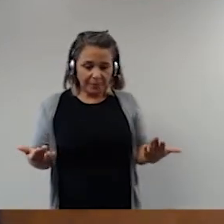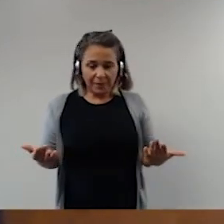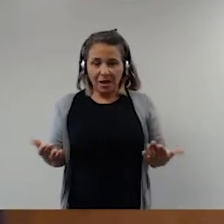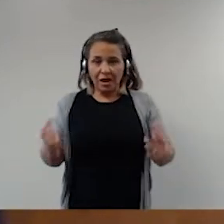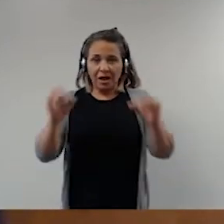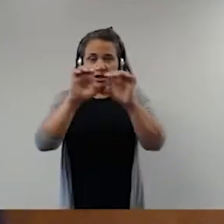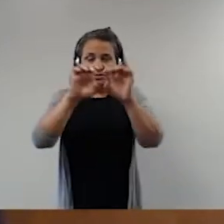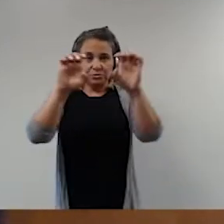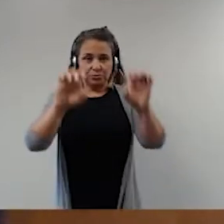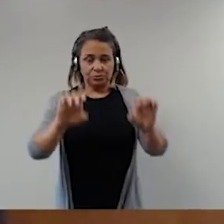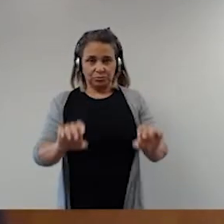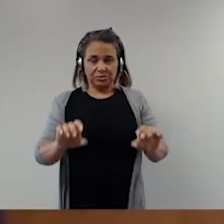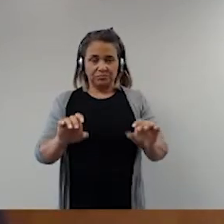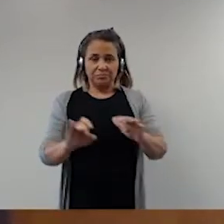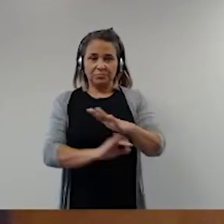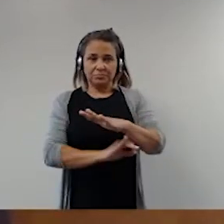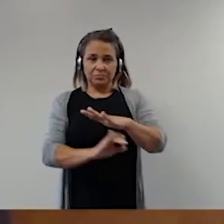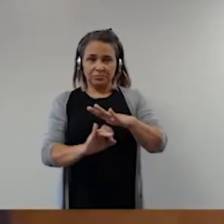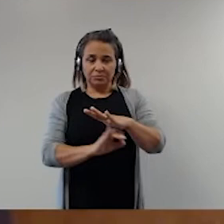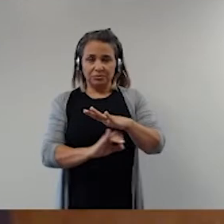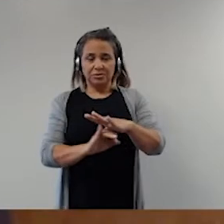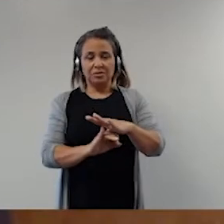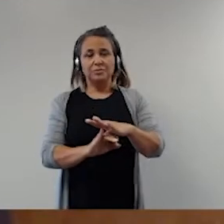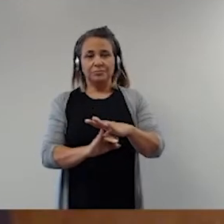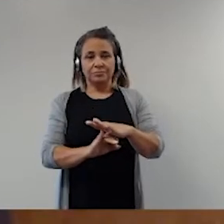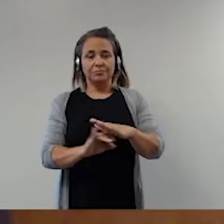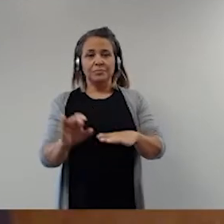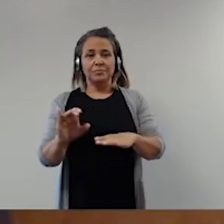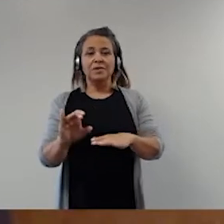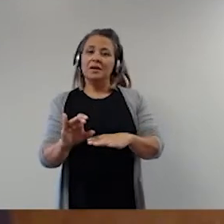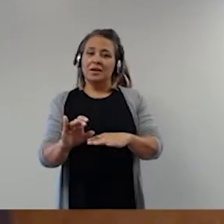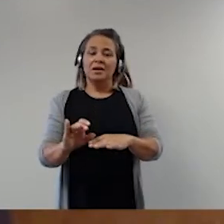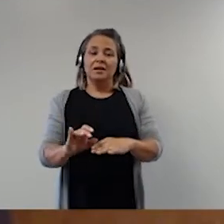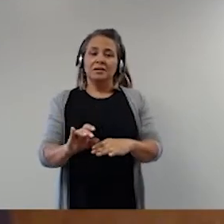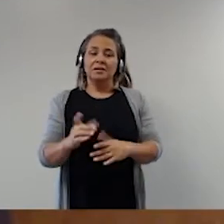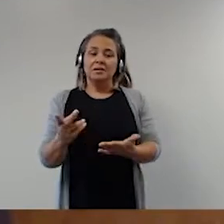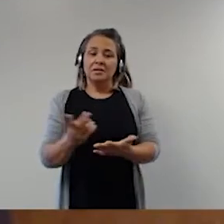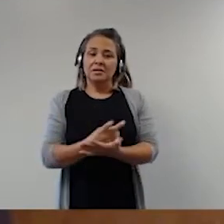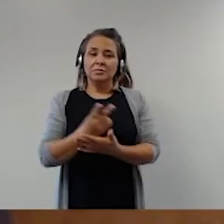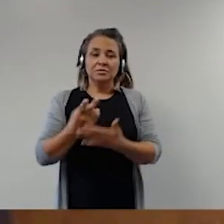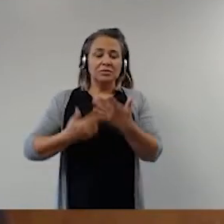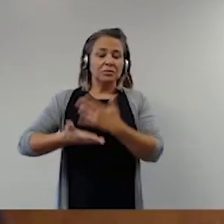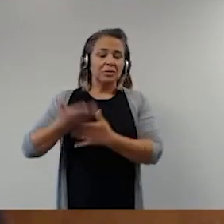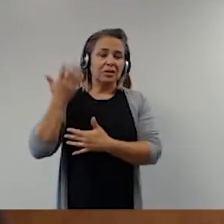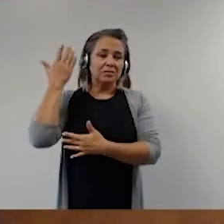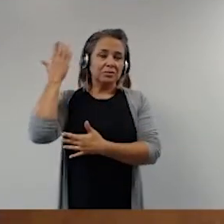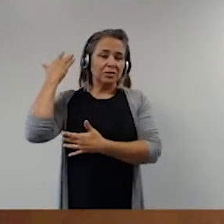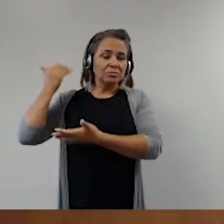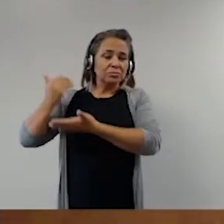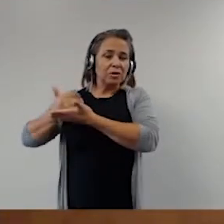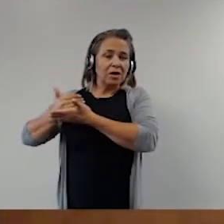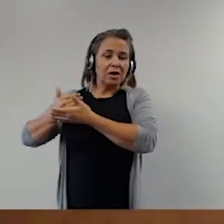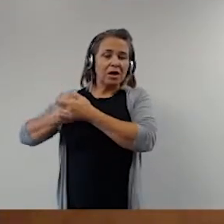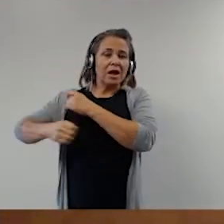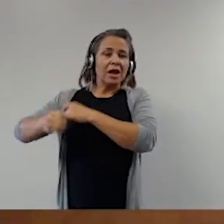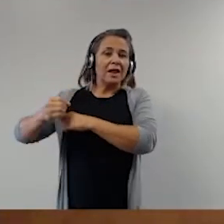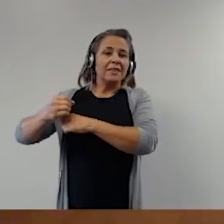estrutura institucional que no Brasil existe desde os albores da República, desde a Constituição de